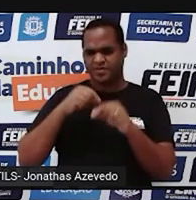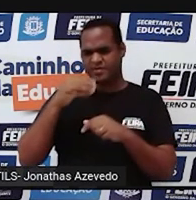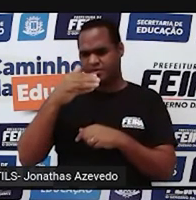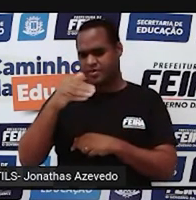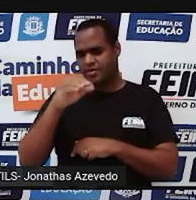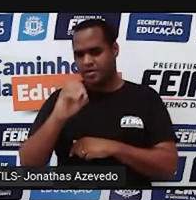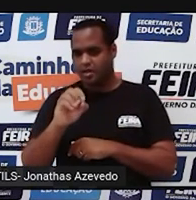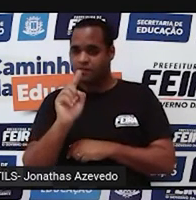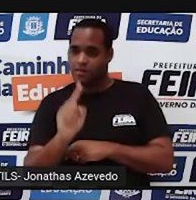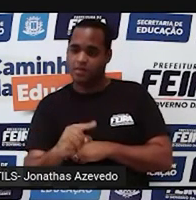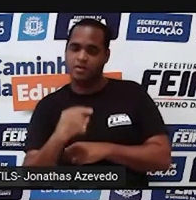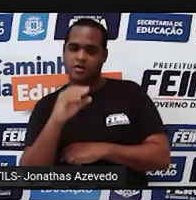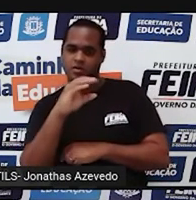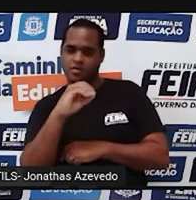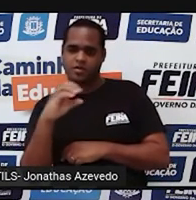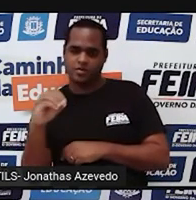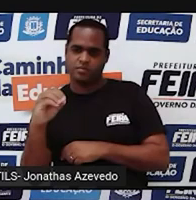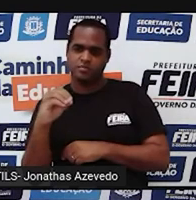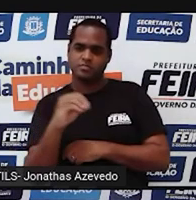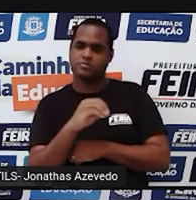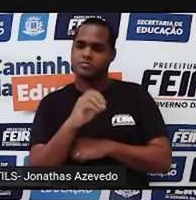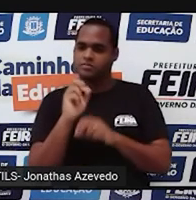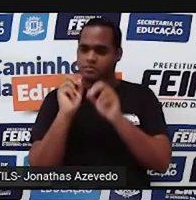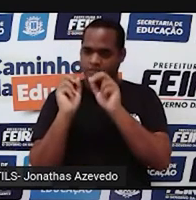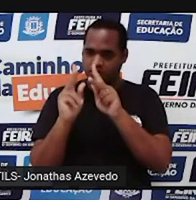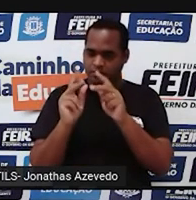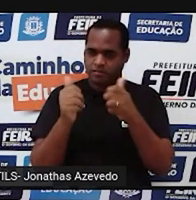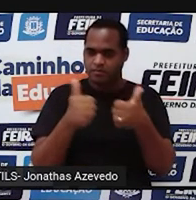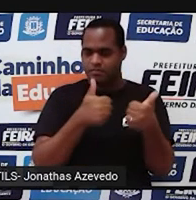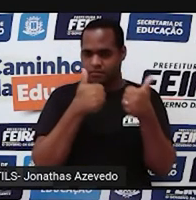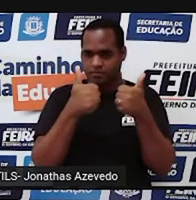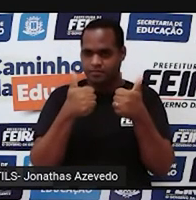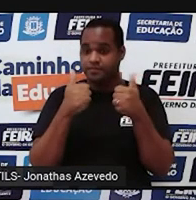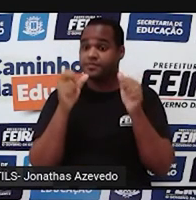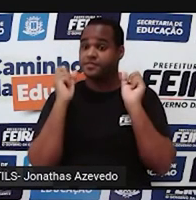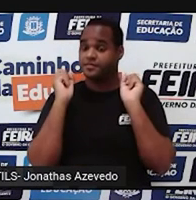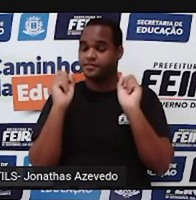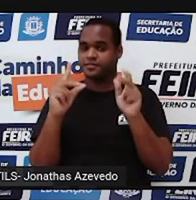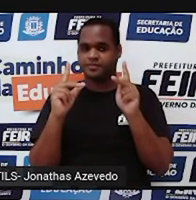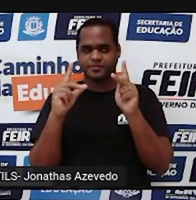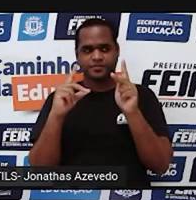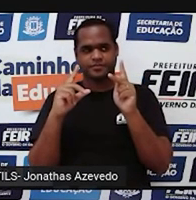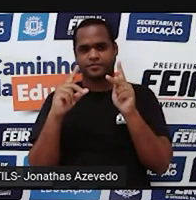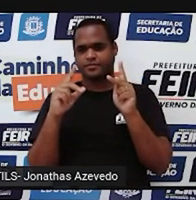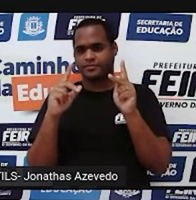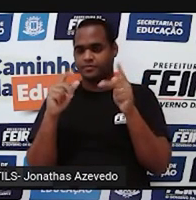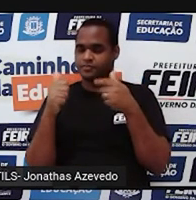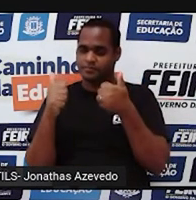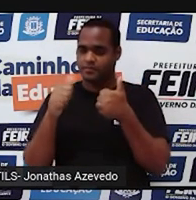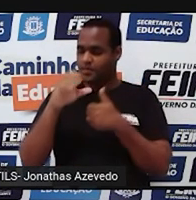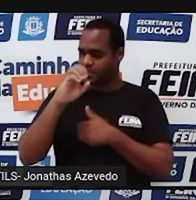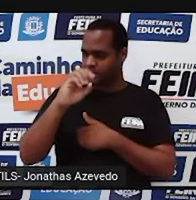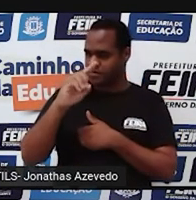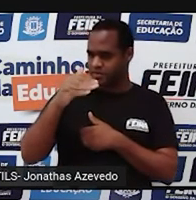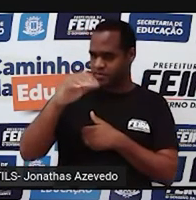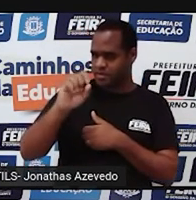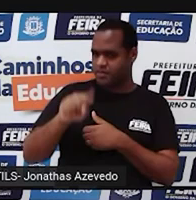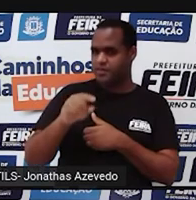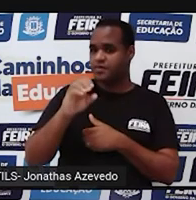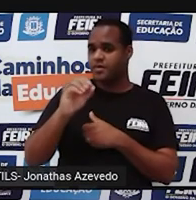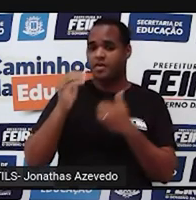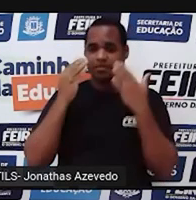,00. Tá bom? Que é também uma forma de escrever o número 10, usando a